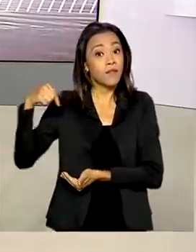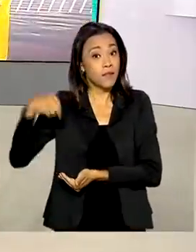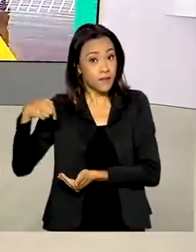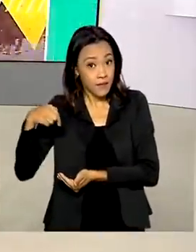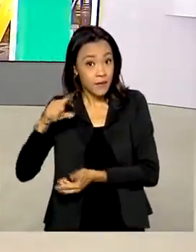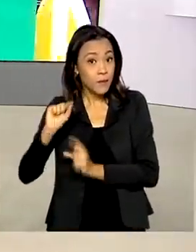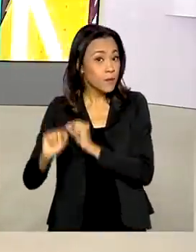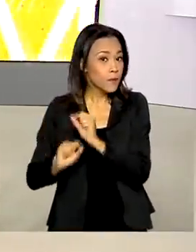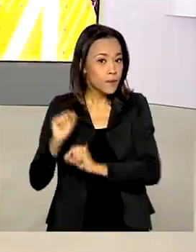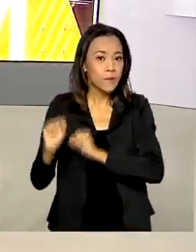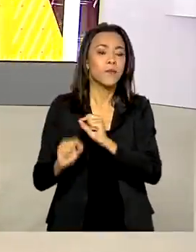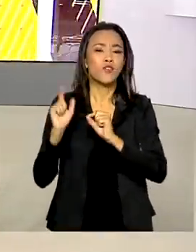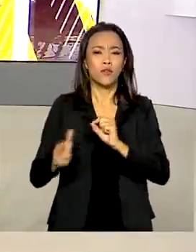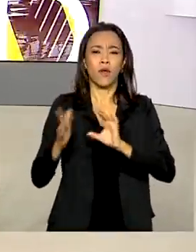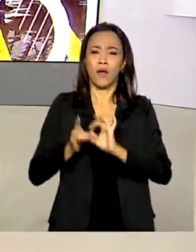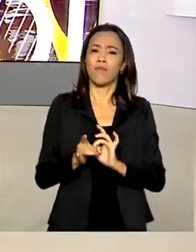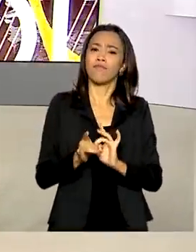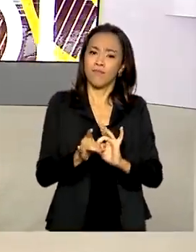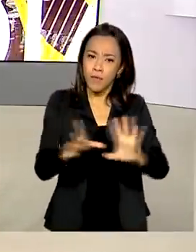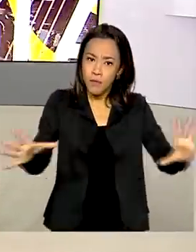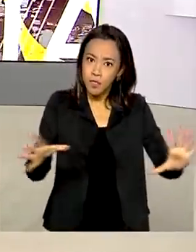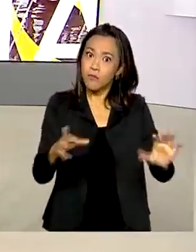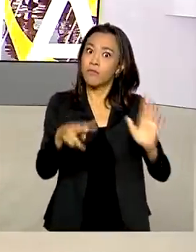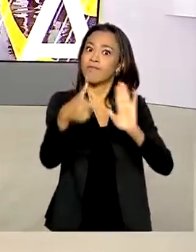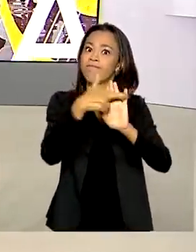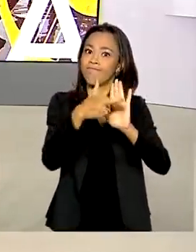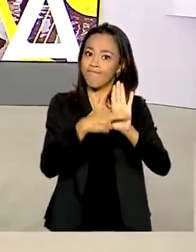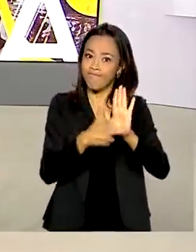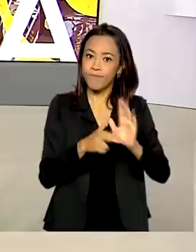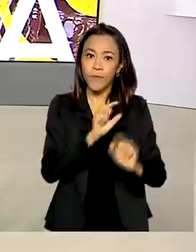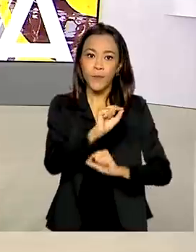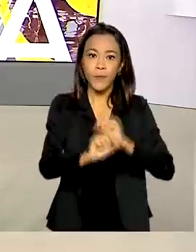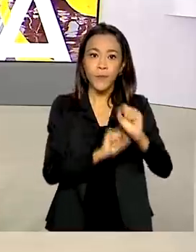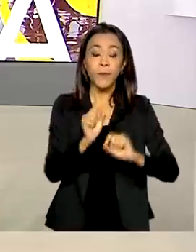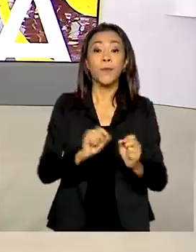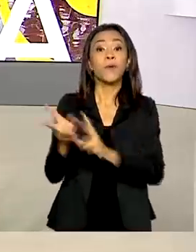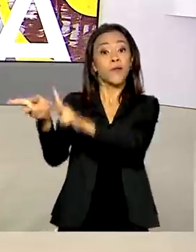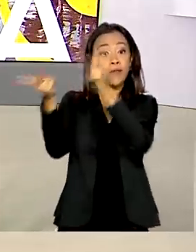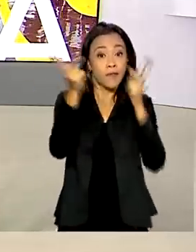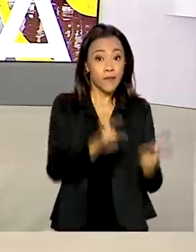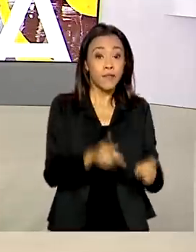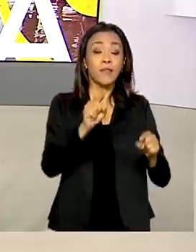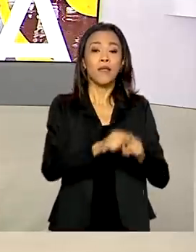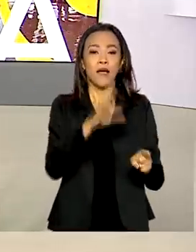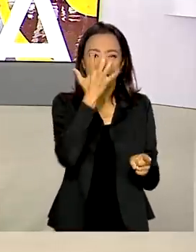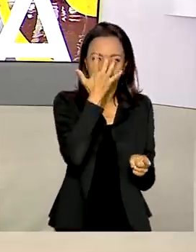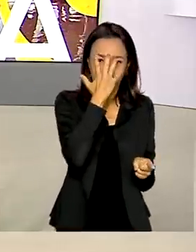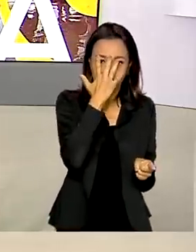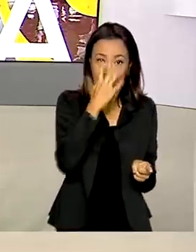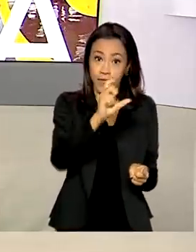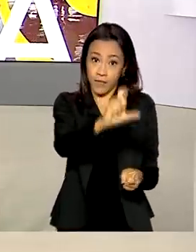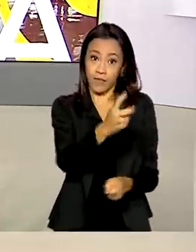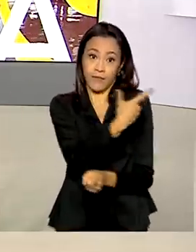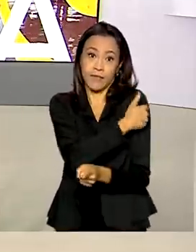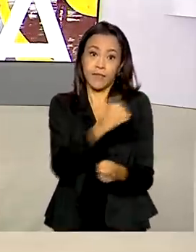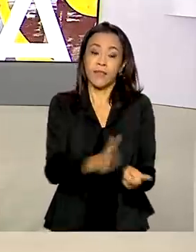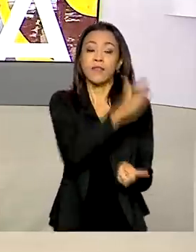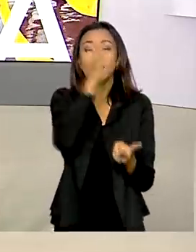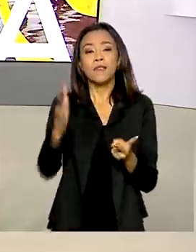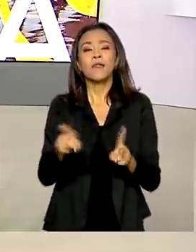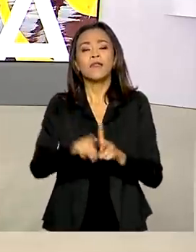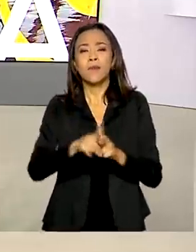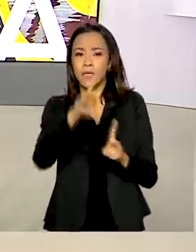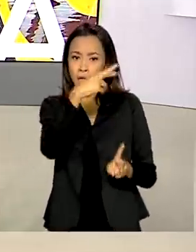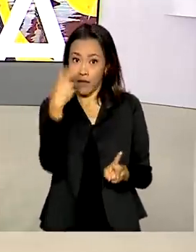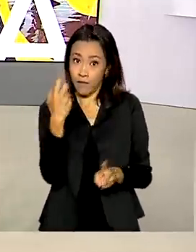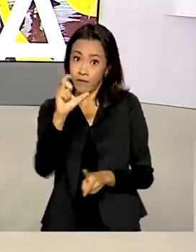Vigilância Sanitária, autorizou com restrições a importação das vacinas indiana Covaxin e a russa Sputnik V. Vamos